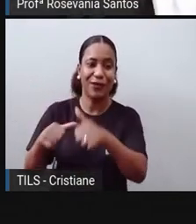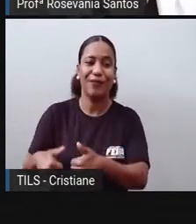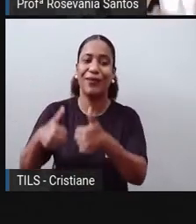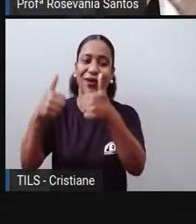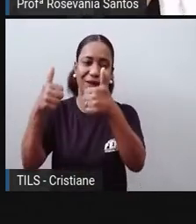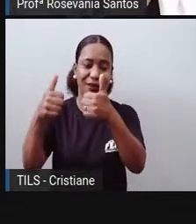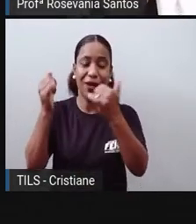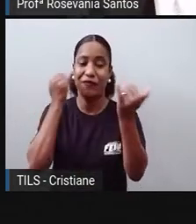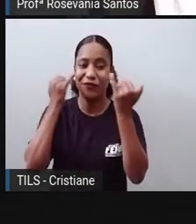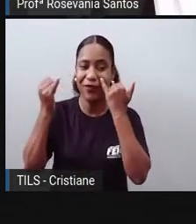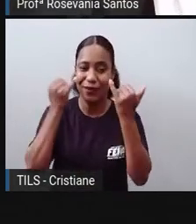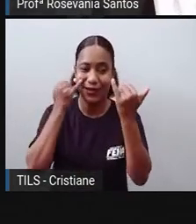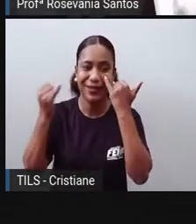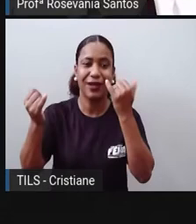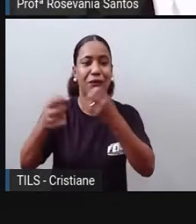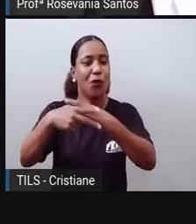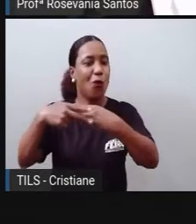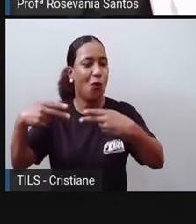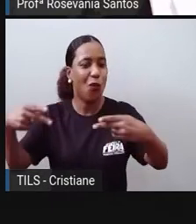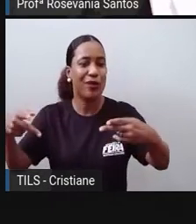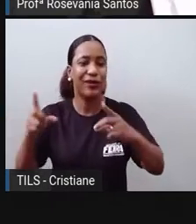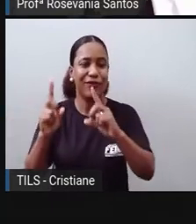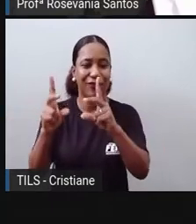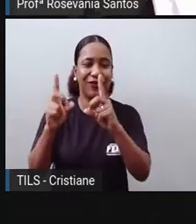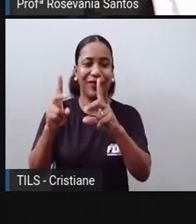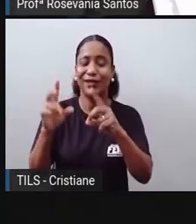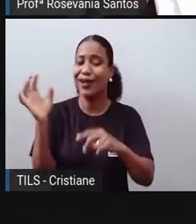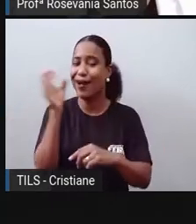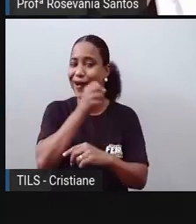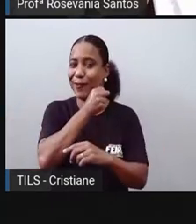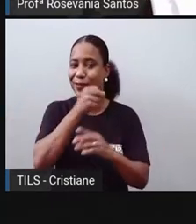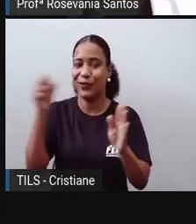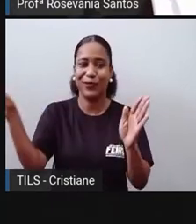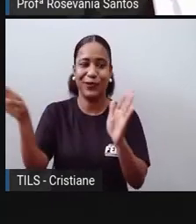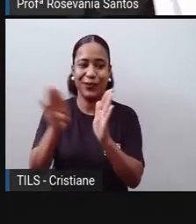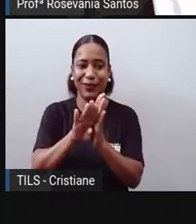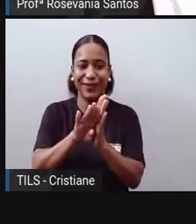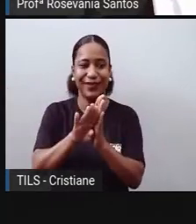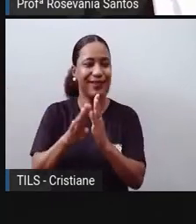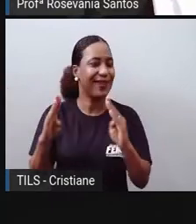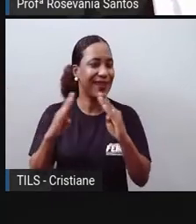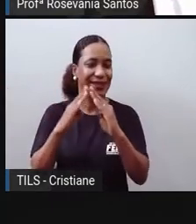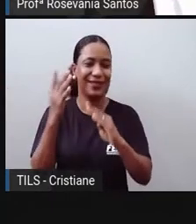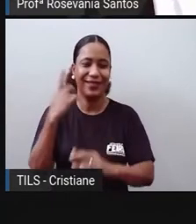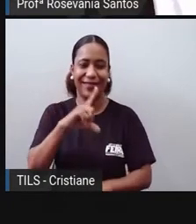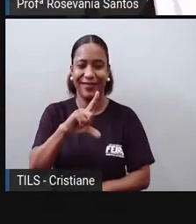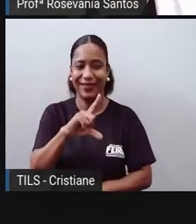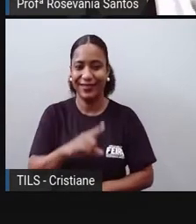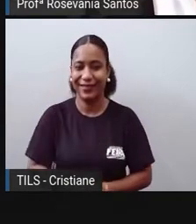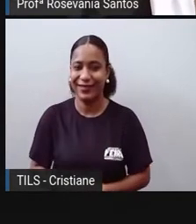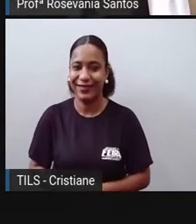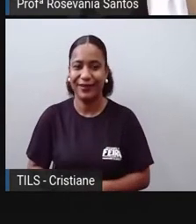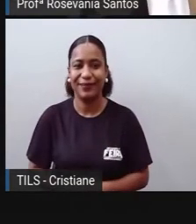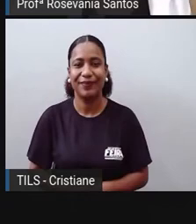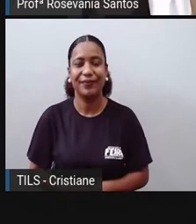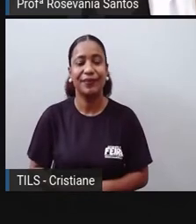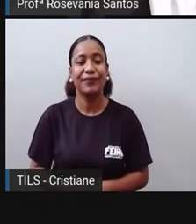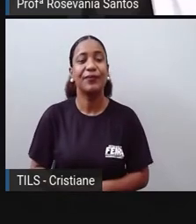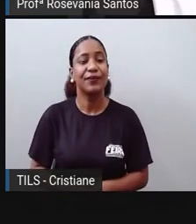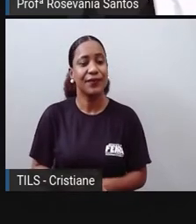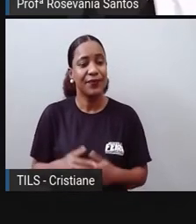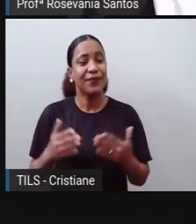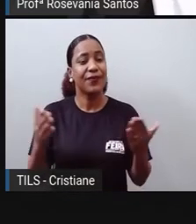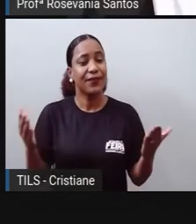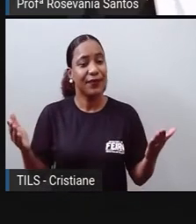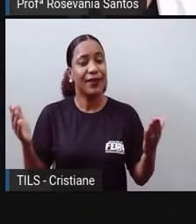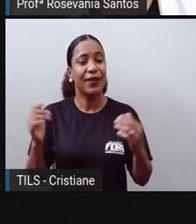informações, essas coisas todas chegassem também mais rápido às nossas casas, né. Bom, a globalização